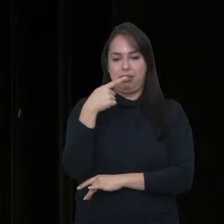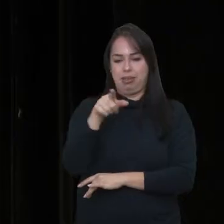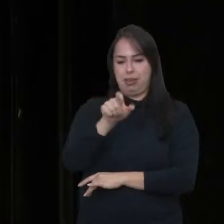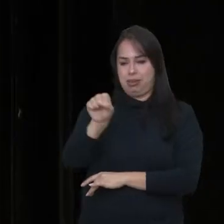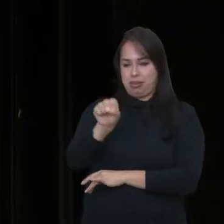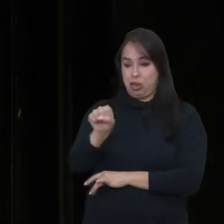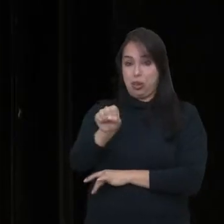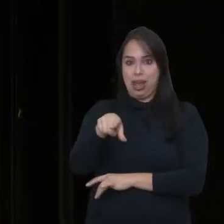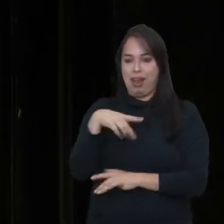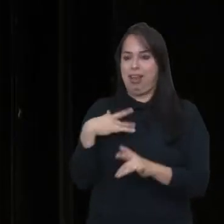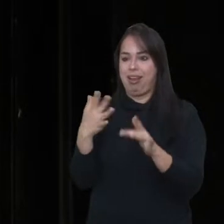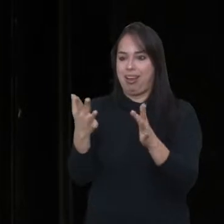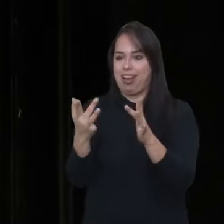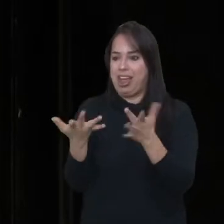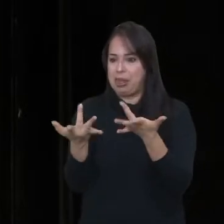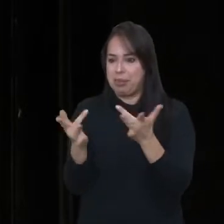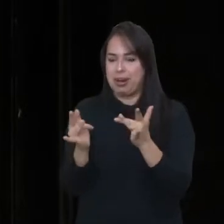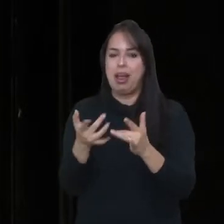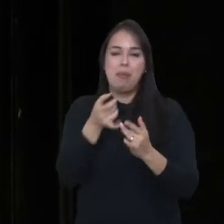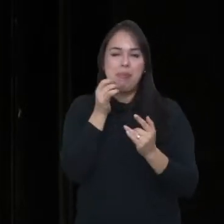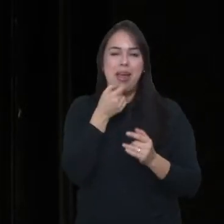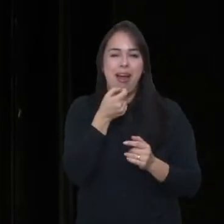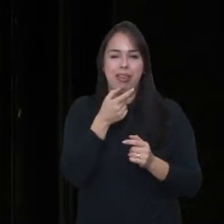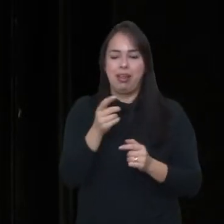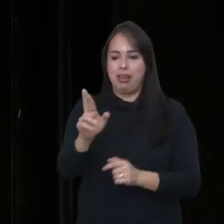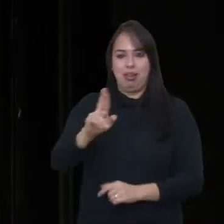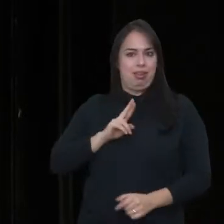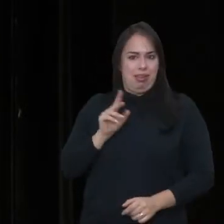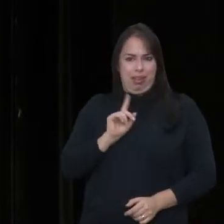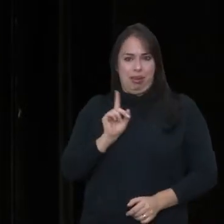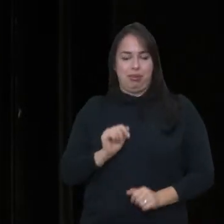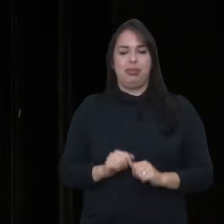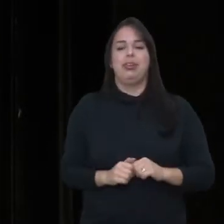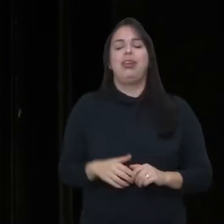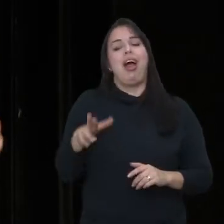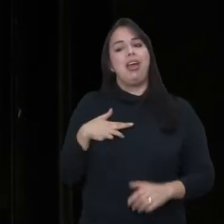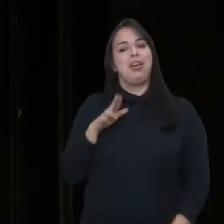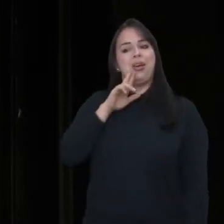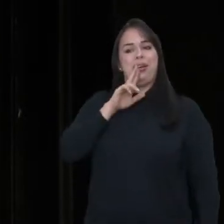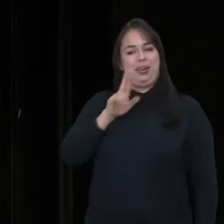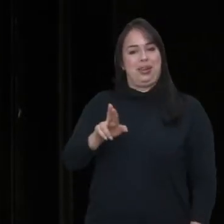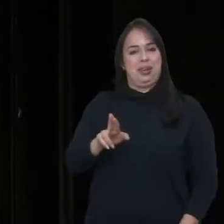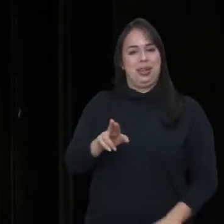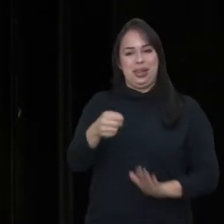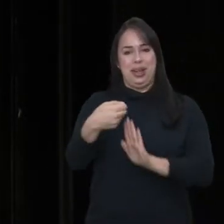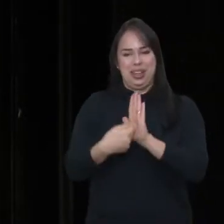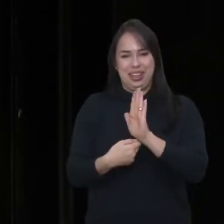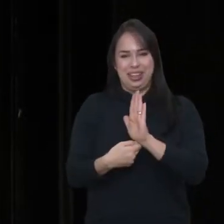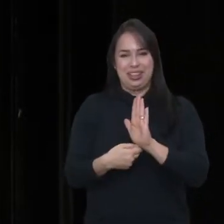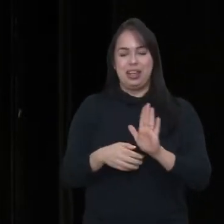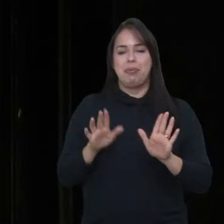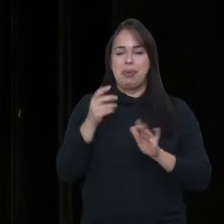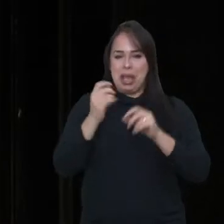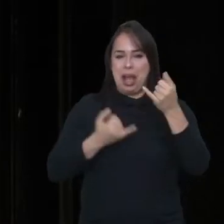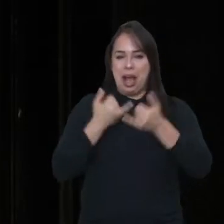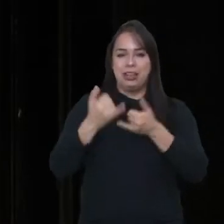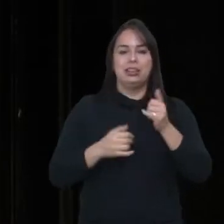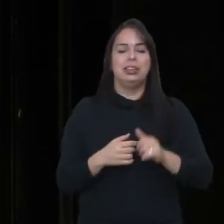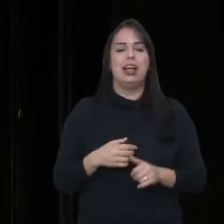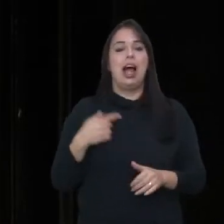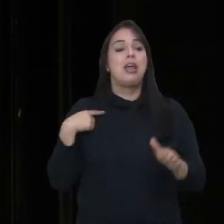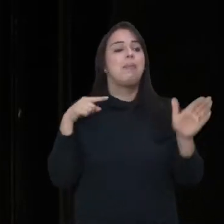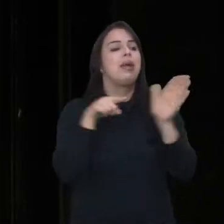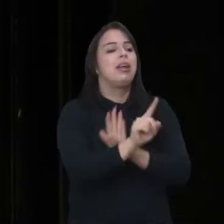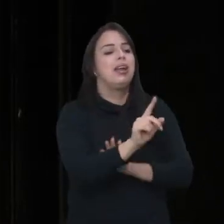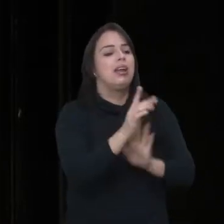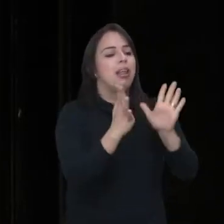falo, você quer namorar comigo? Né, e geralmente a resposta é não, e eu tinha o texto pra isso, né, e uma vez eu falei, você quer namorar